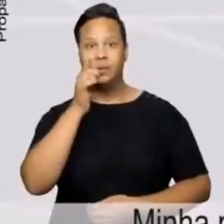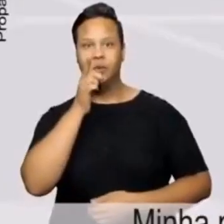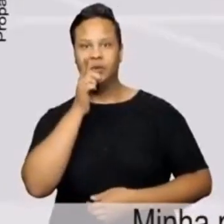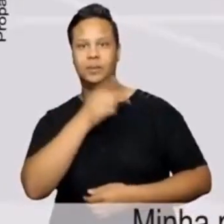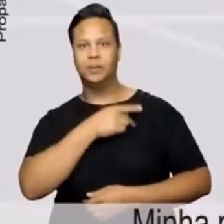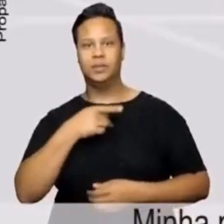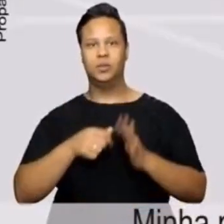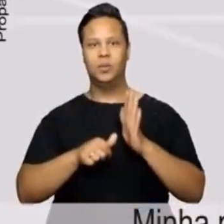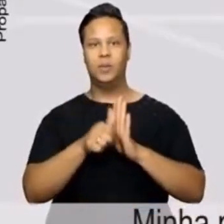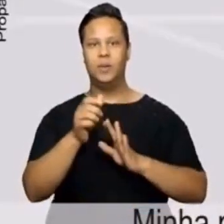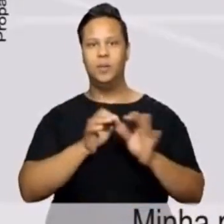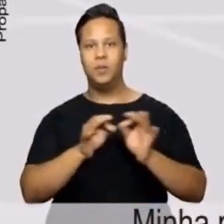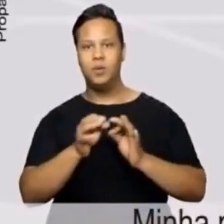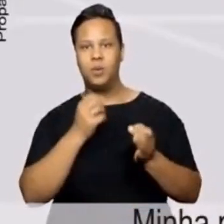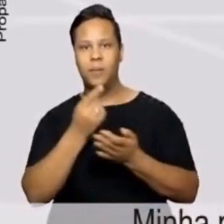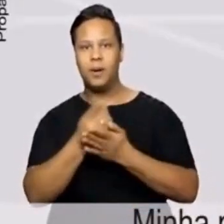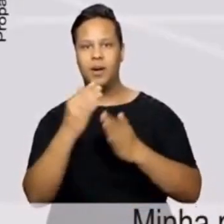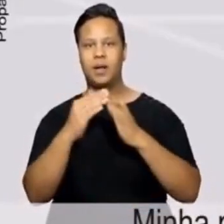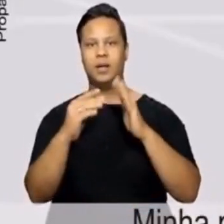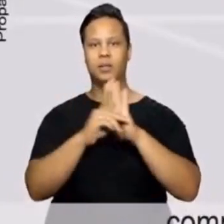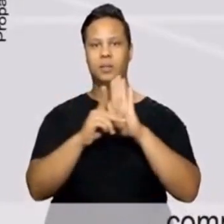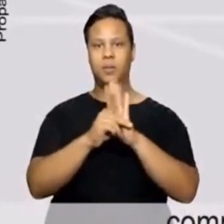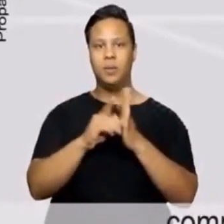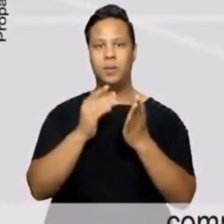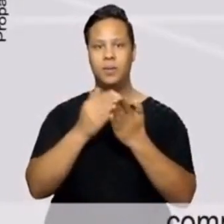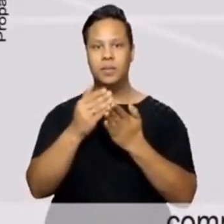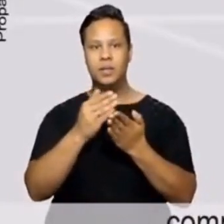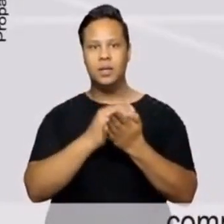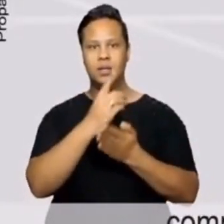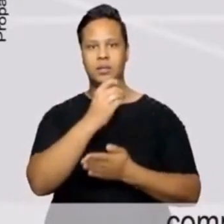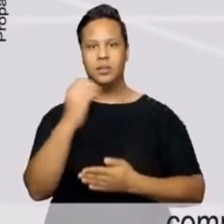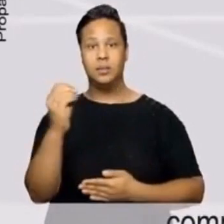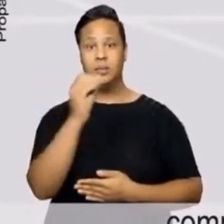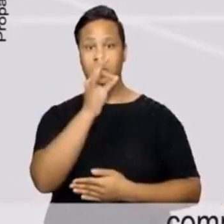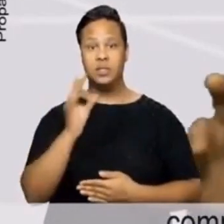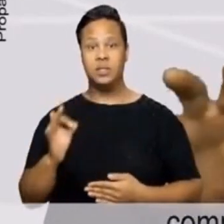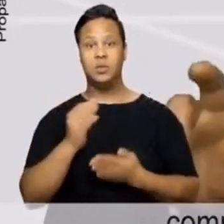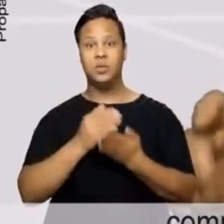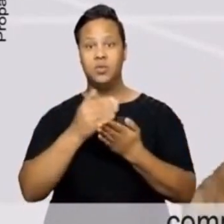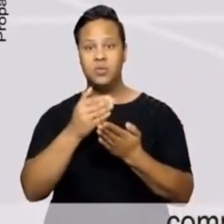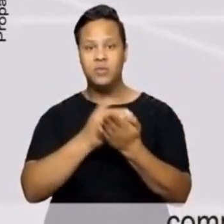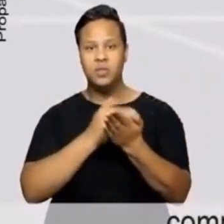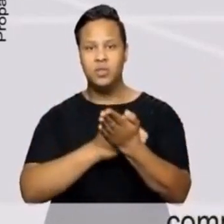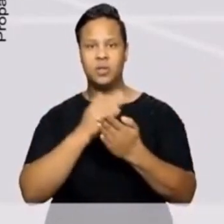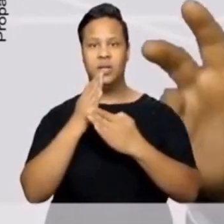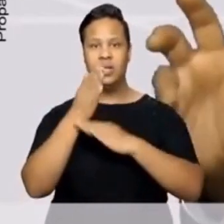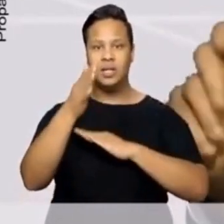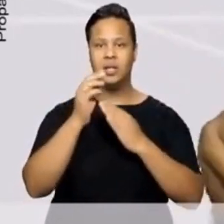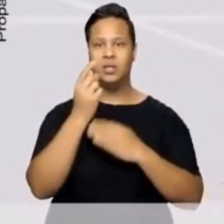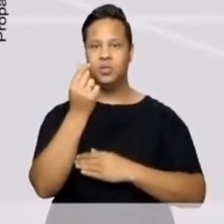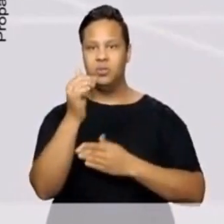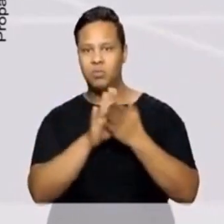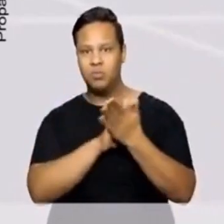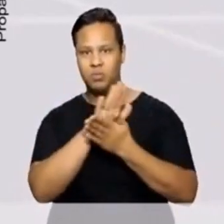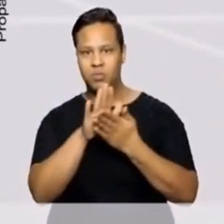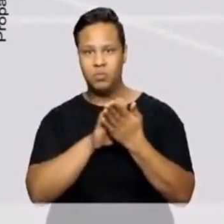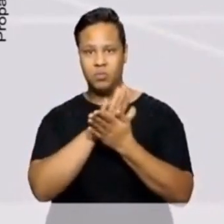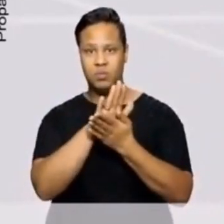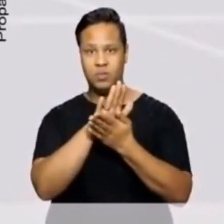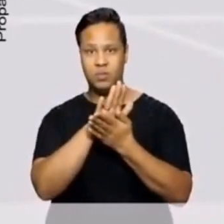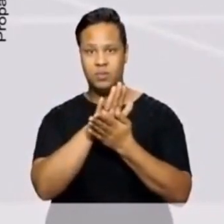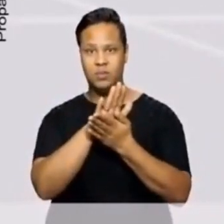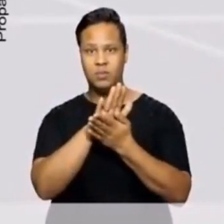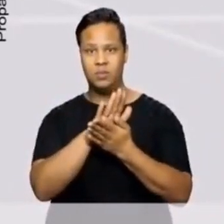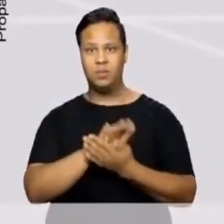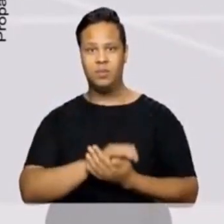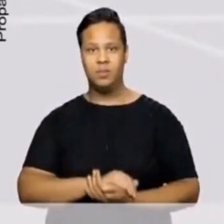Minha primeira ação como presidente da república será compra da casa própria com 100% de financiamento e zero de entrada Esta